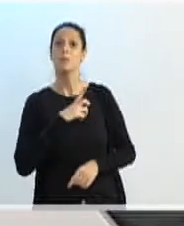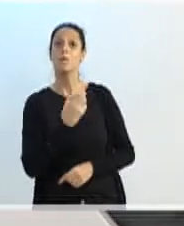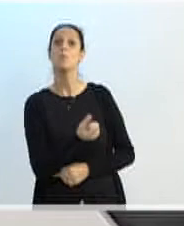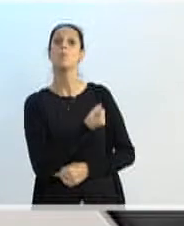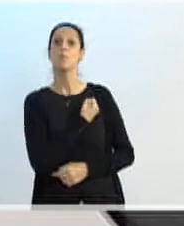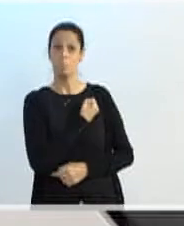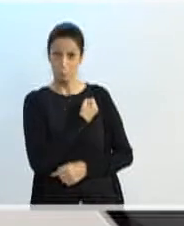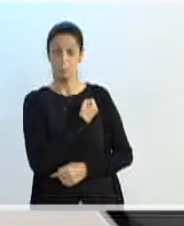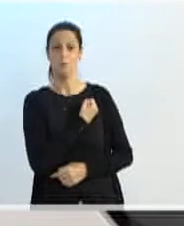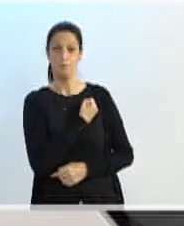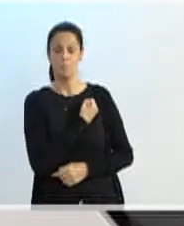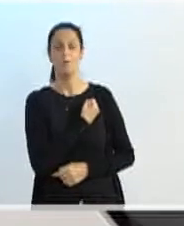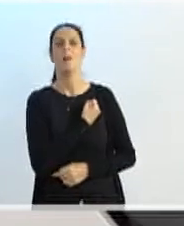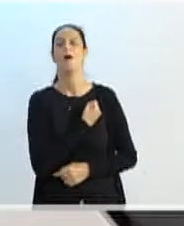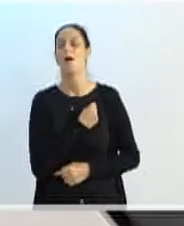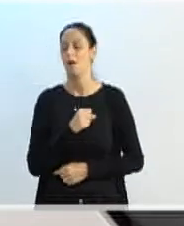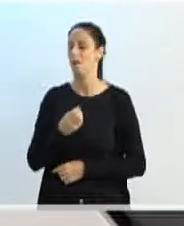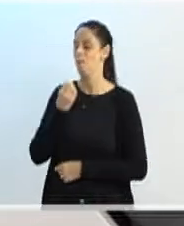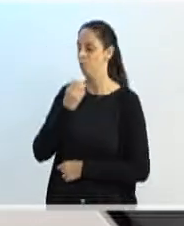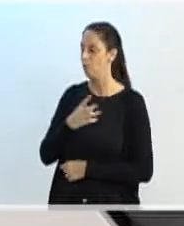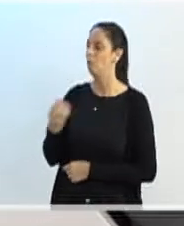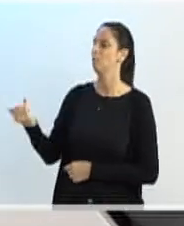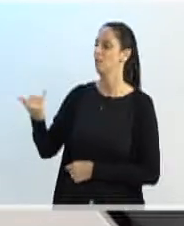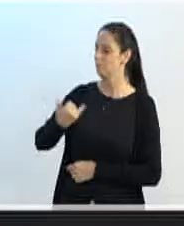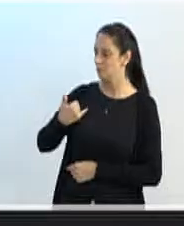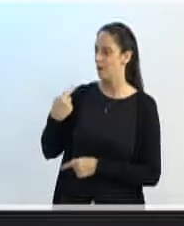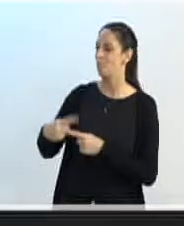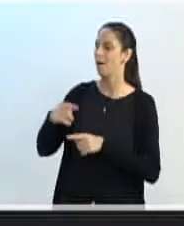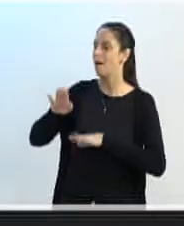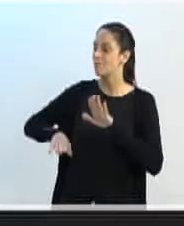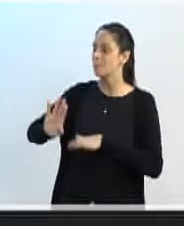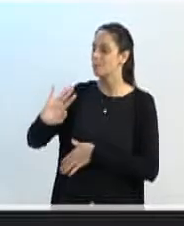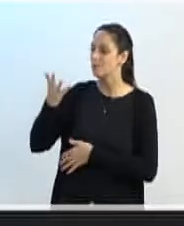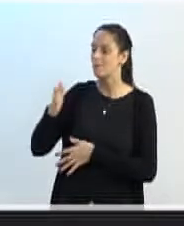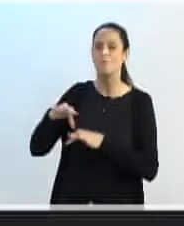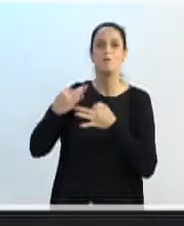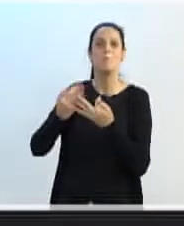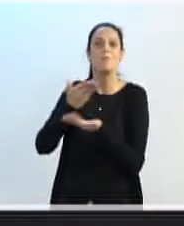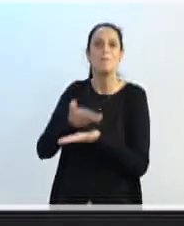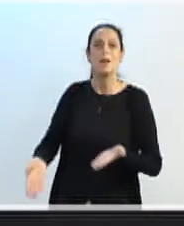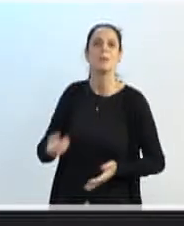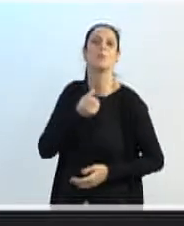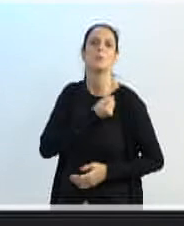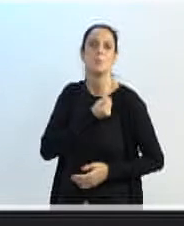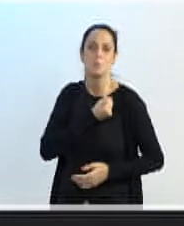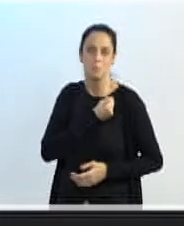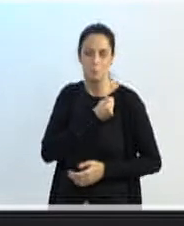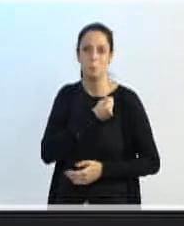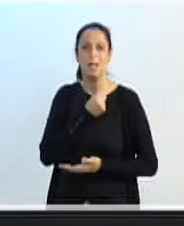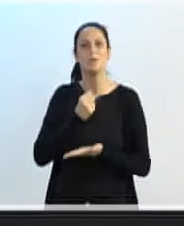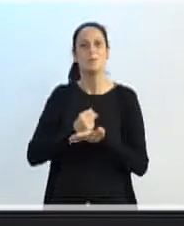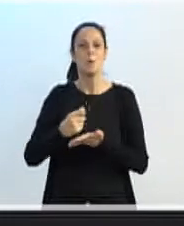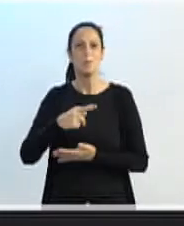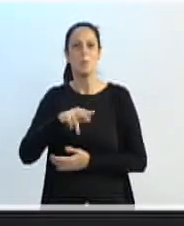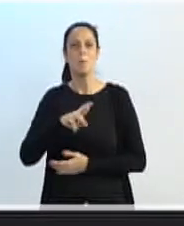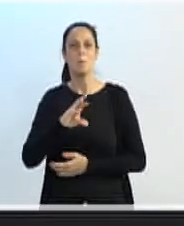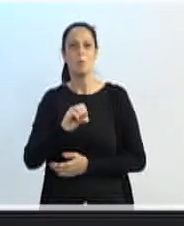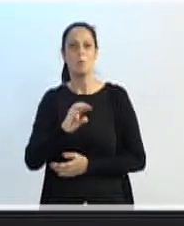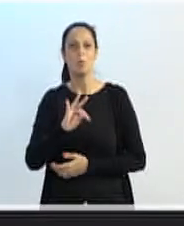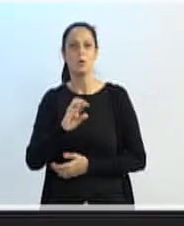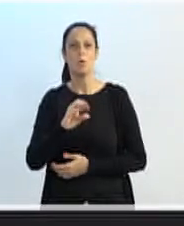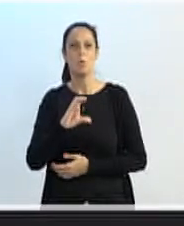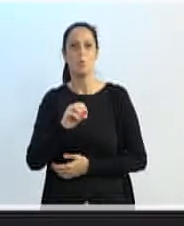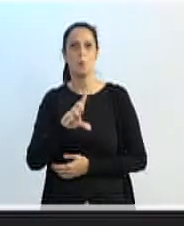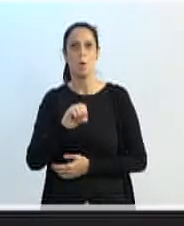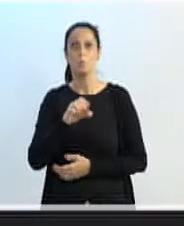como que vai recorrer com relação a esse protocolo. Nesse caso aqui, essa criança, ela fez a intenção no dia 17 de 2 de